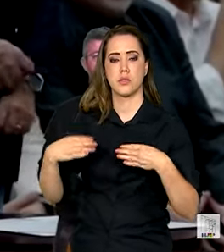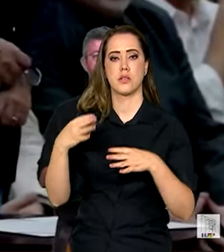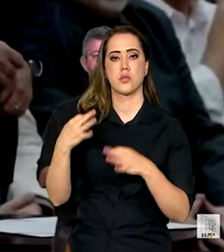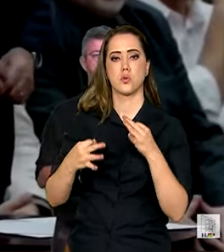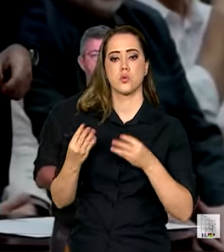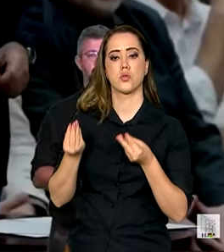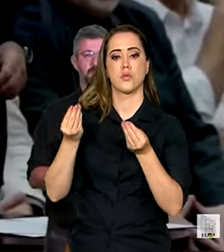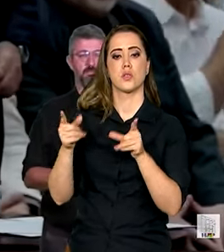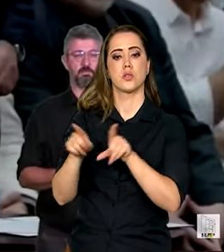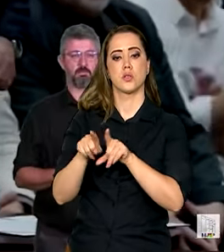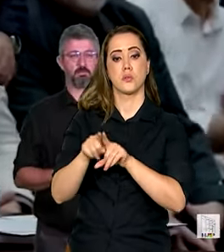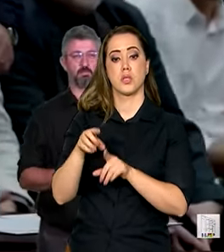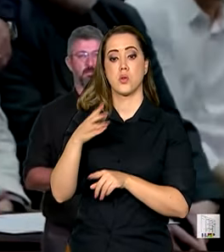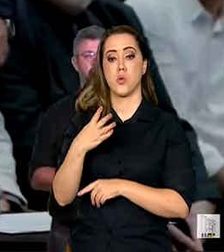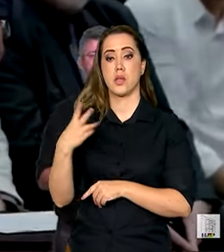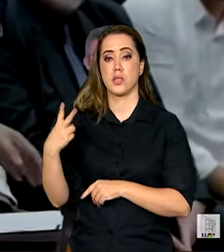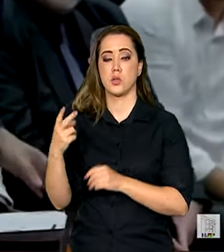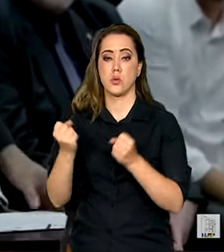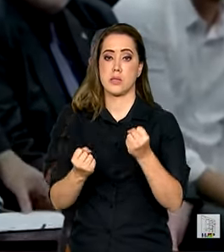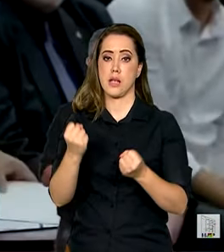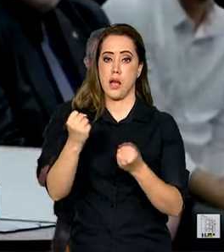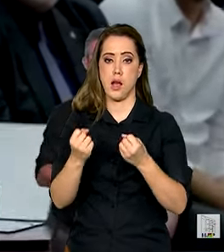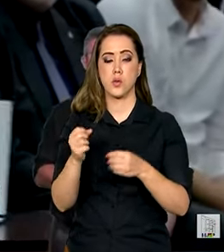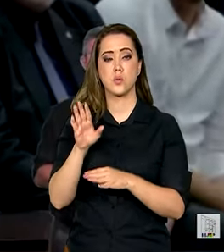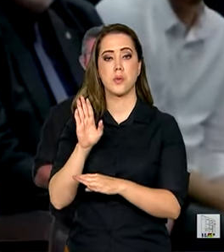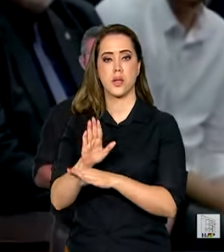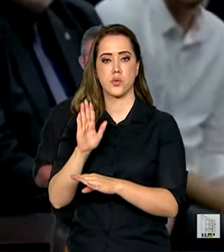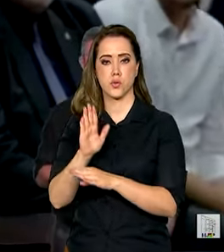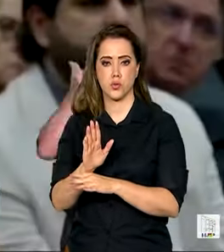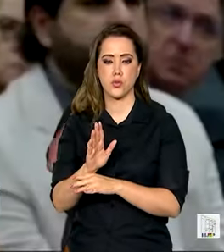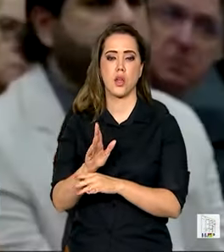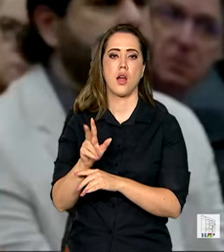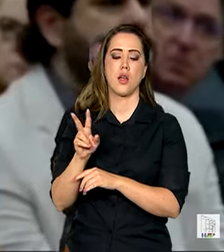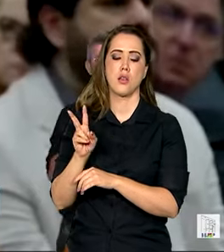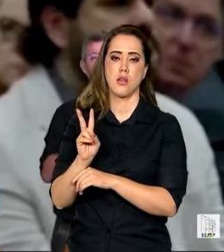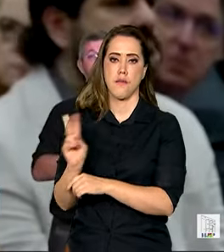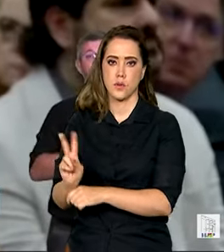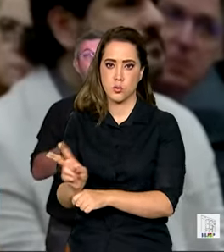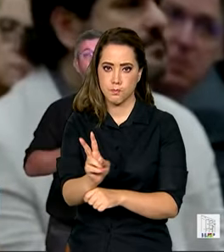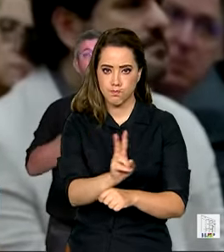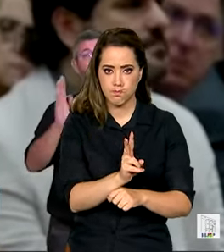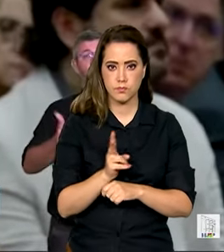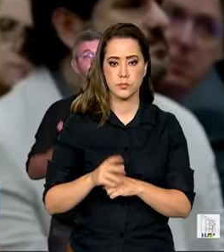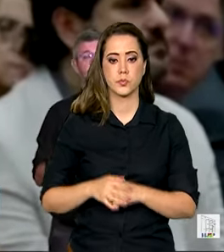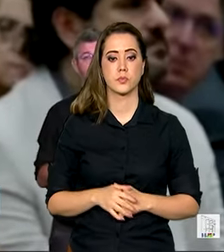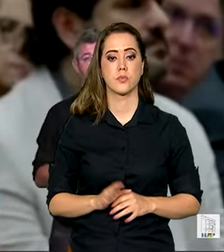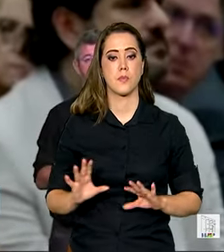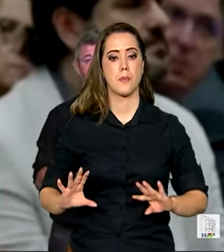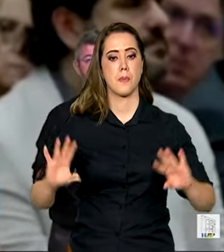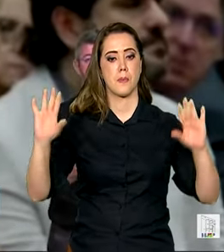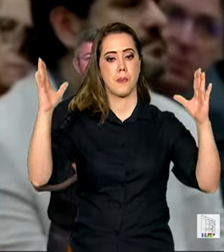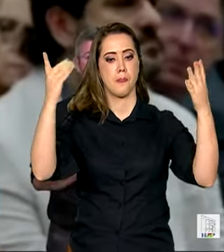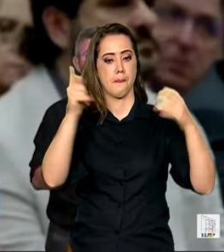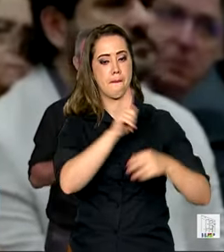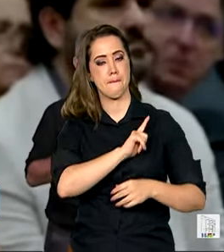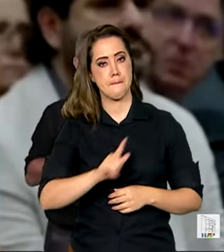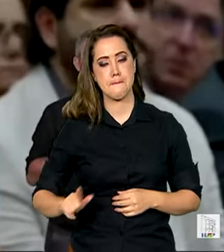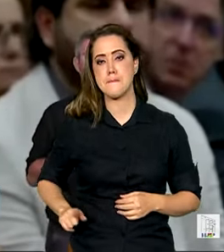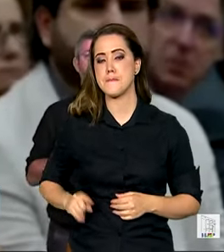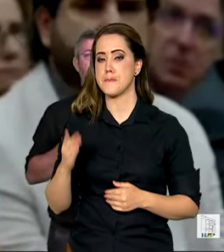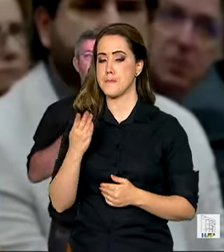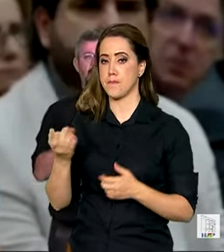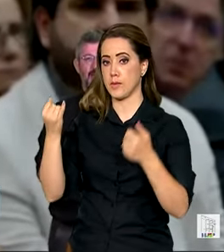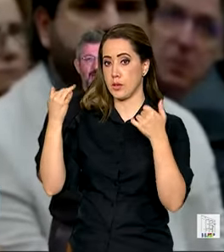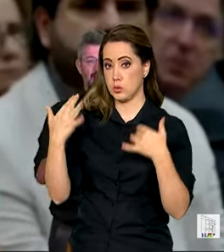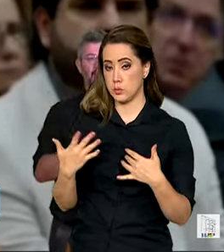42 viaturas para o reforço da patrulha. Na cerimônia, governadora destacou o alto investimento feito